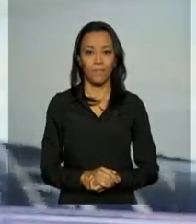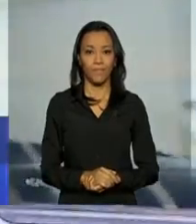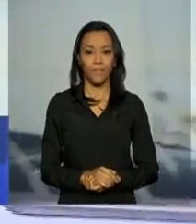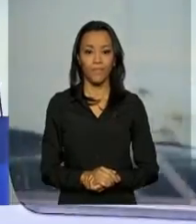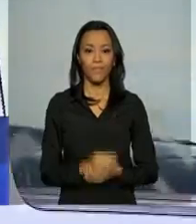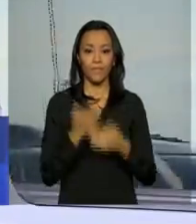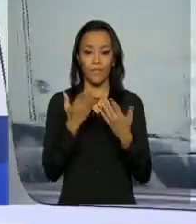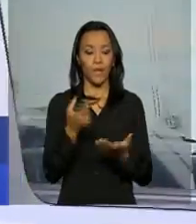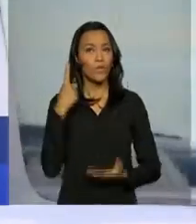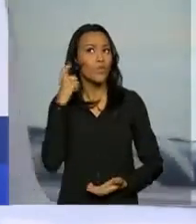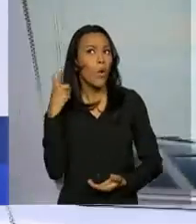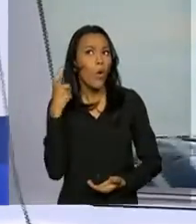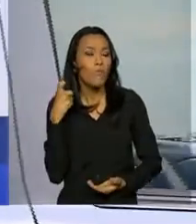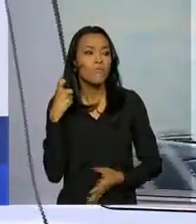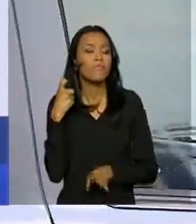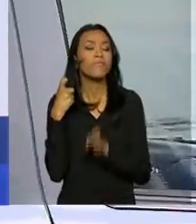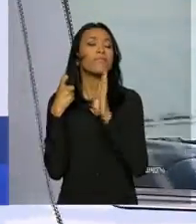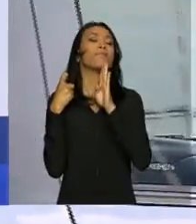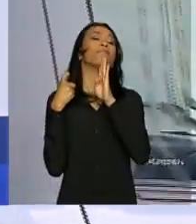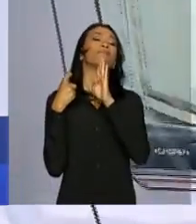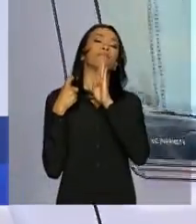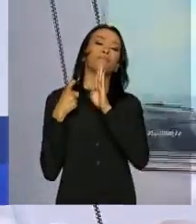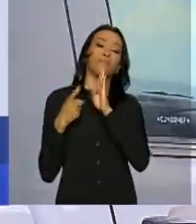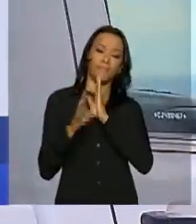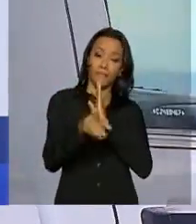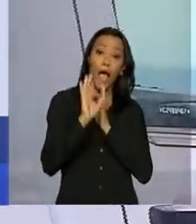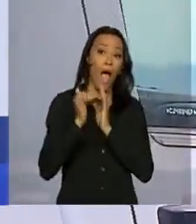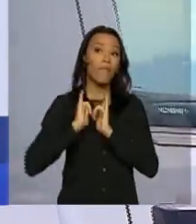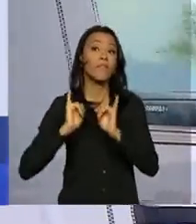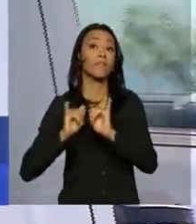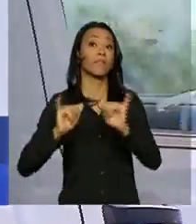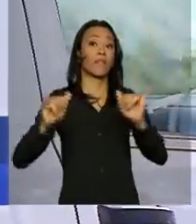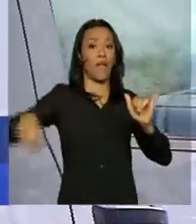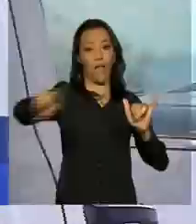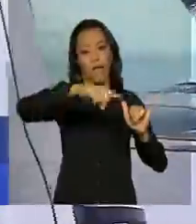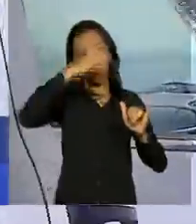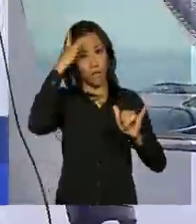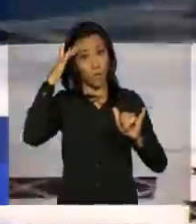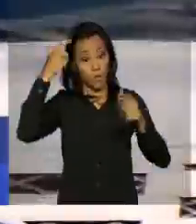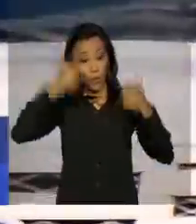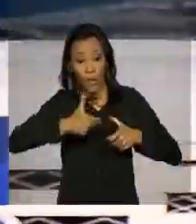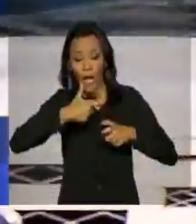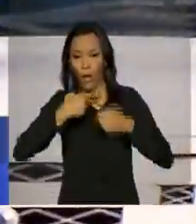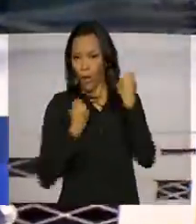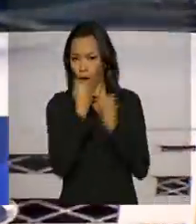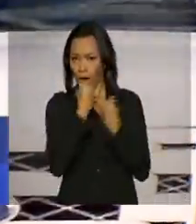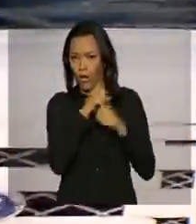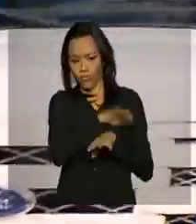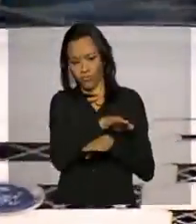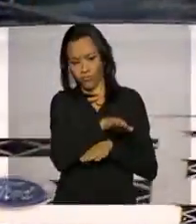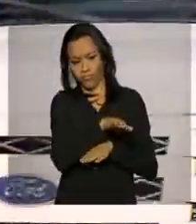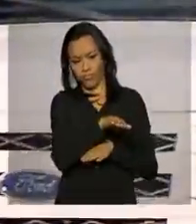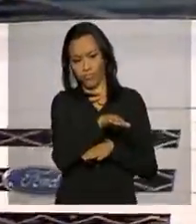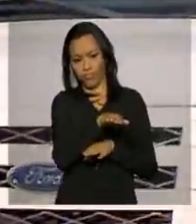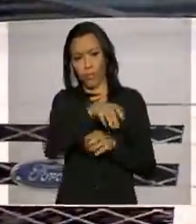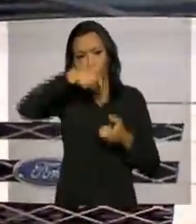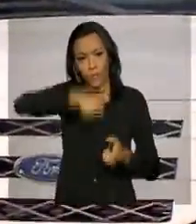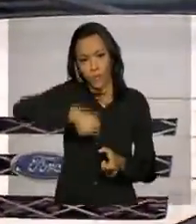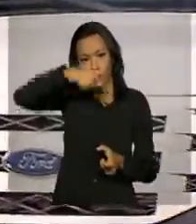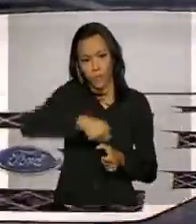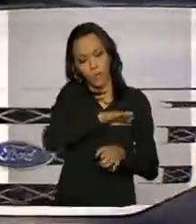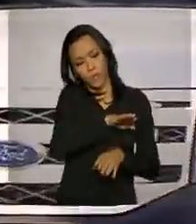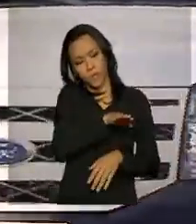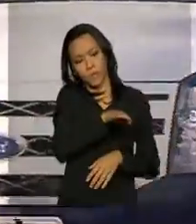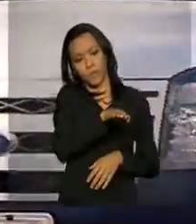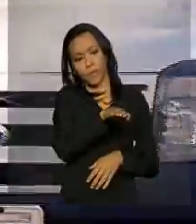O som já é conhecido. É uma forma de avisar a população de que naquele local está passando o fumacê. O aparelho